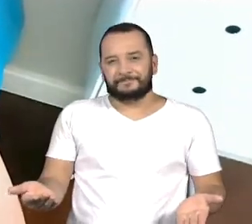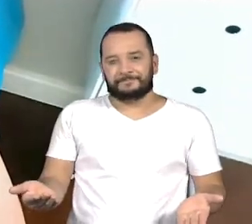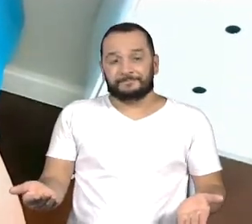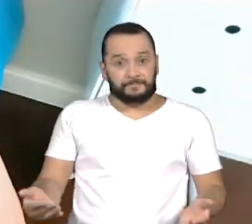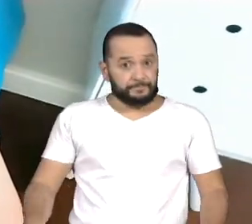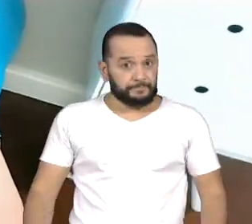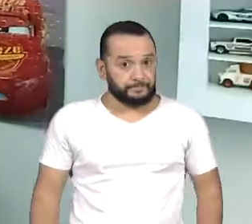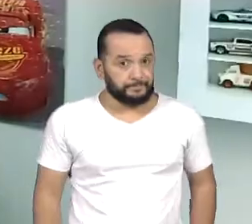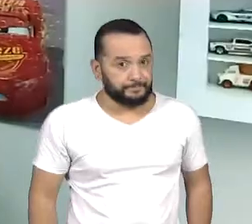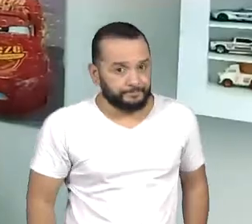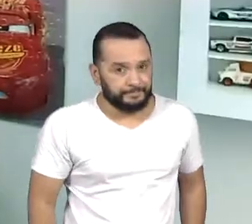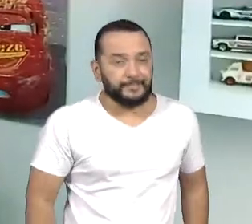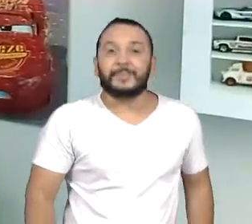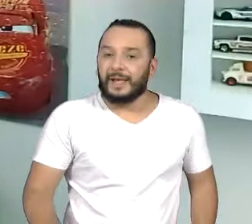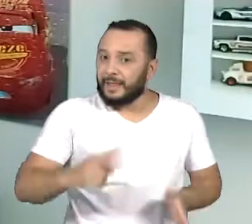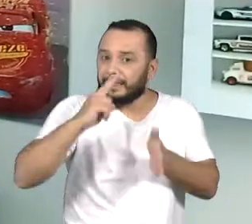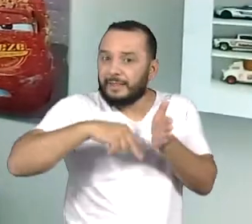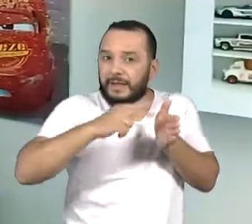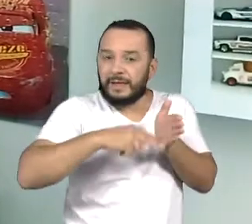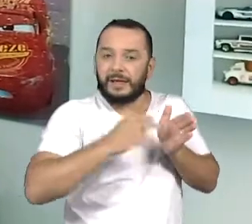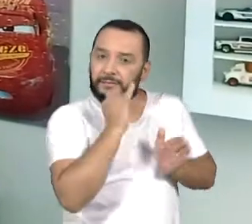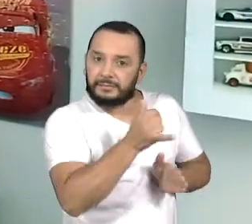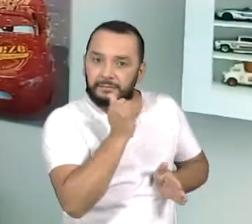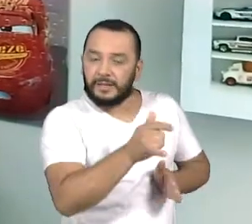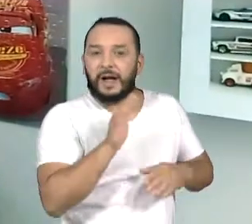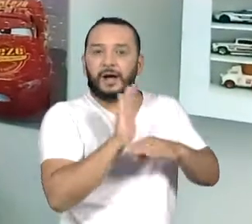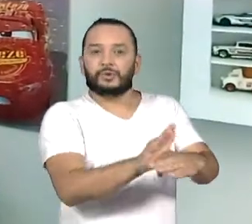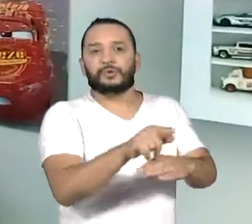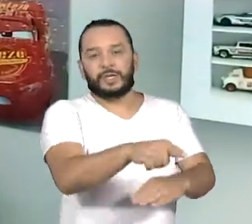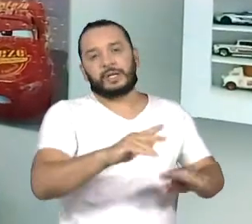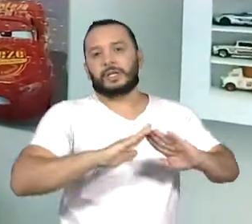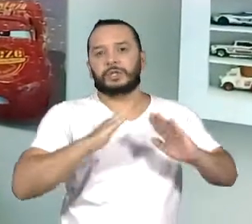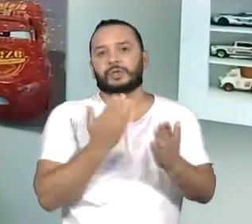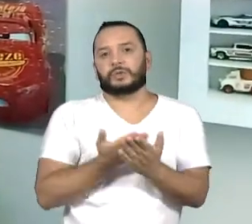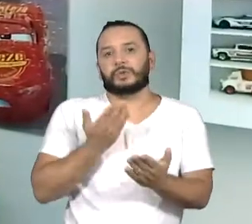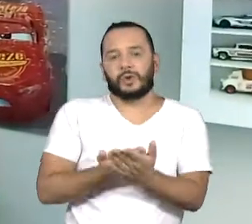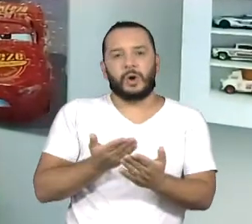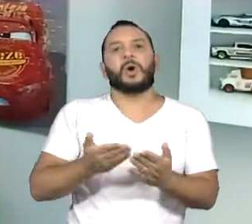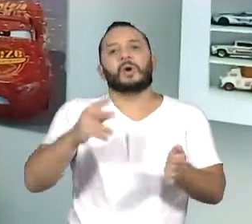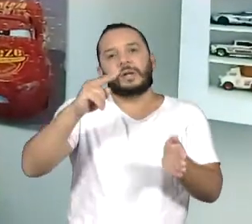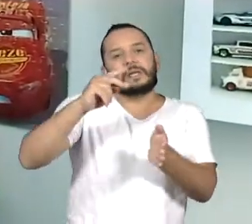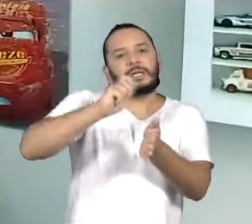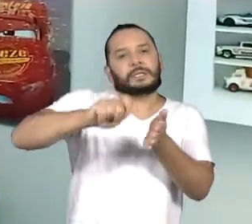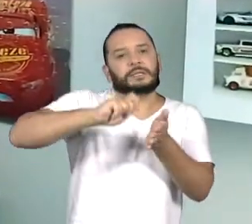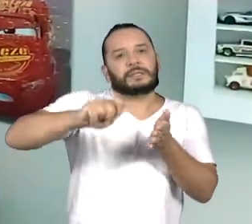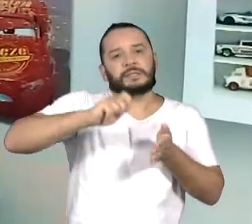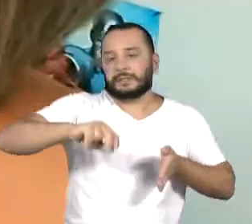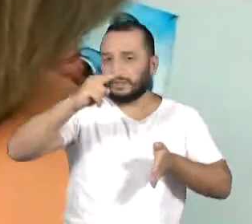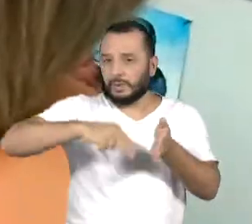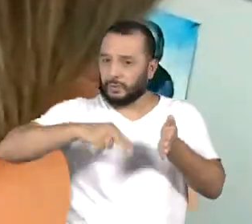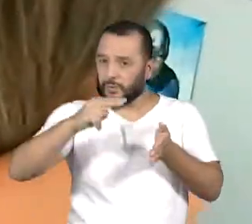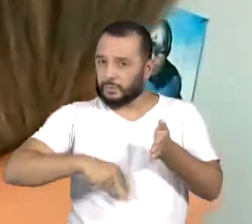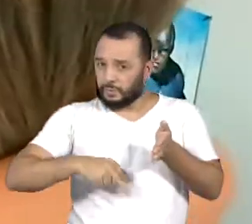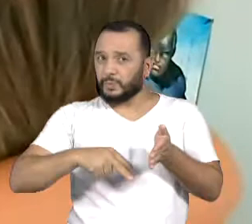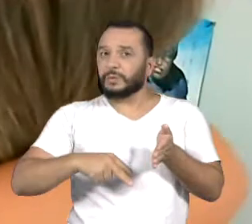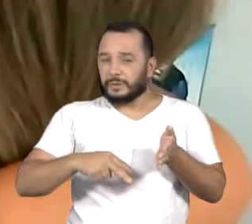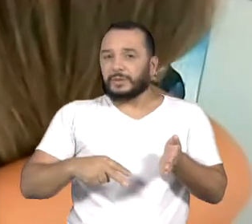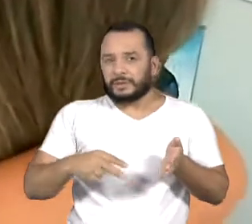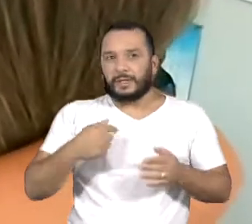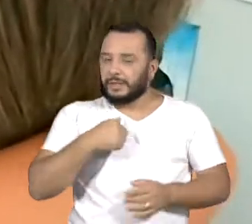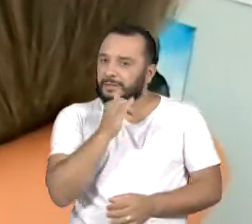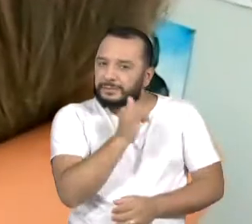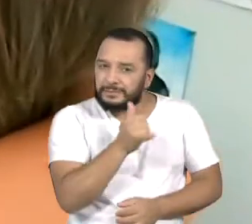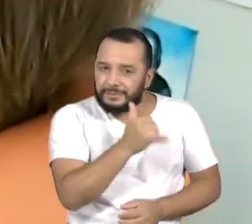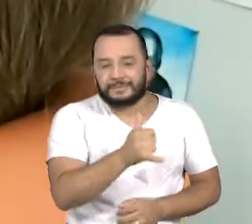Além de ajudar o Nicolas na escola, na escrita, na leitura, ou ter esse tempo para ele, o